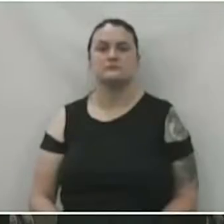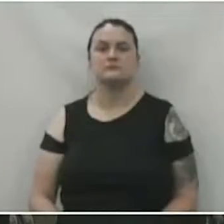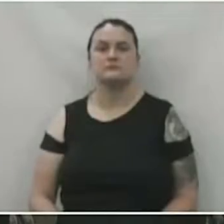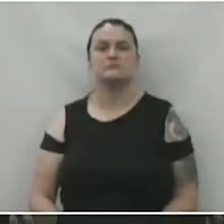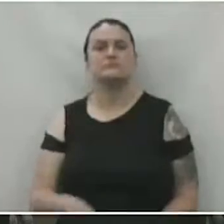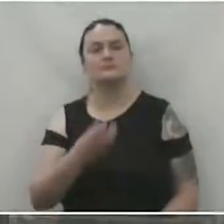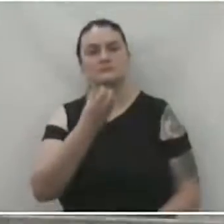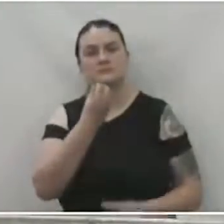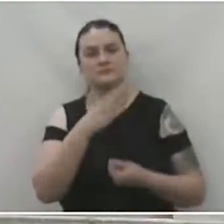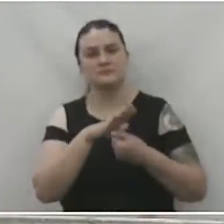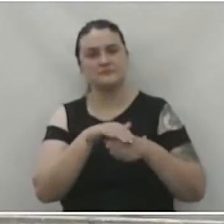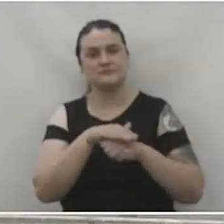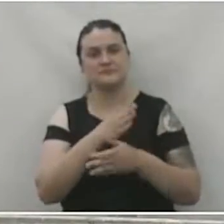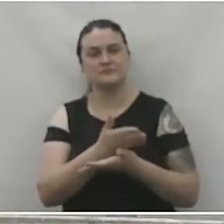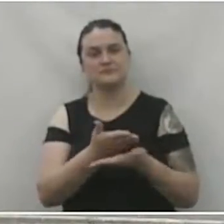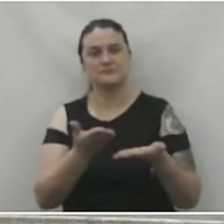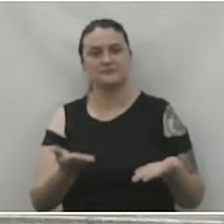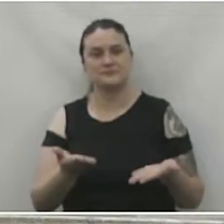Boa noite a todos.